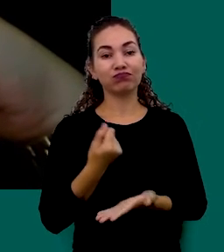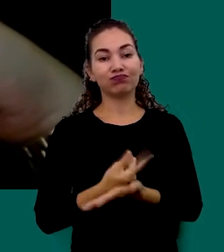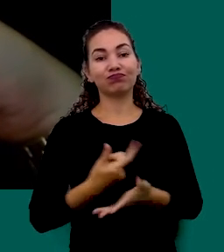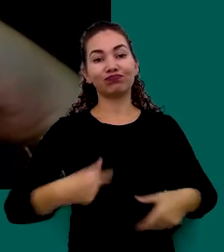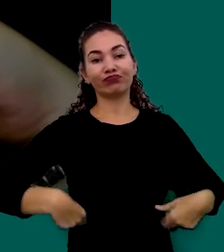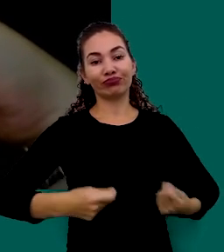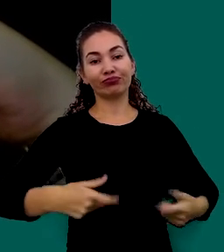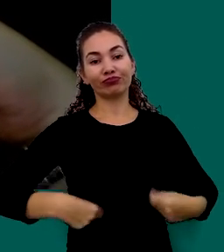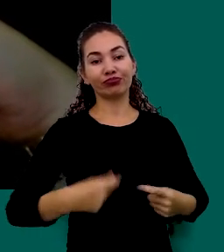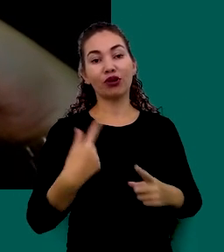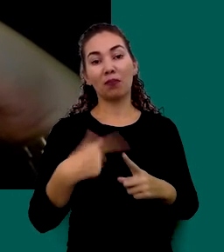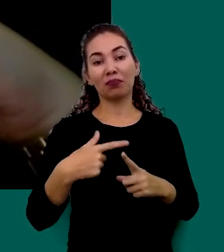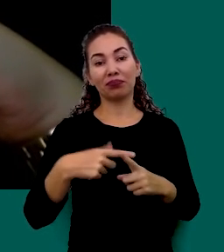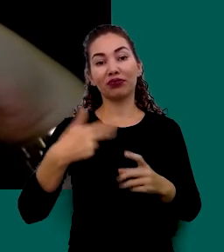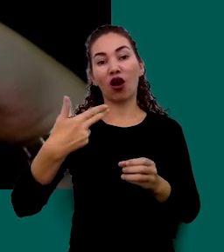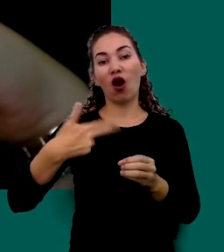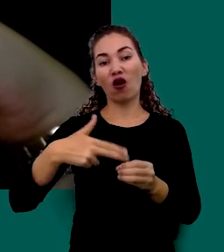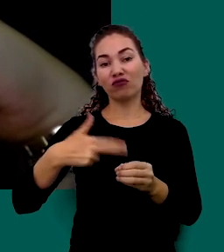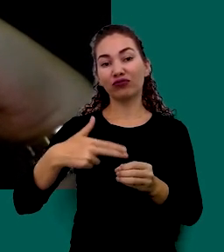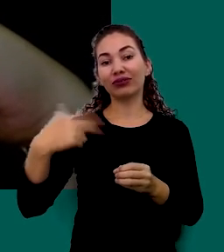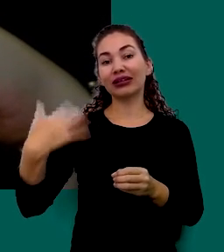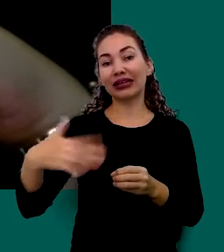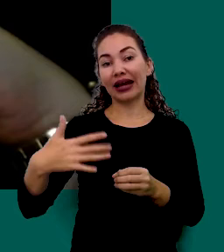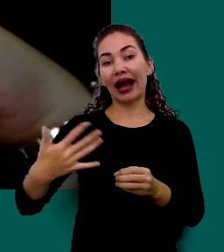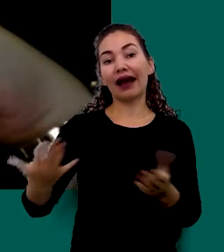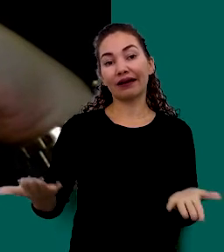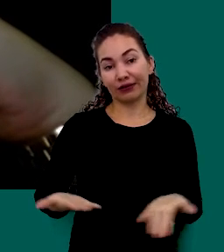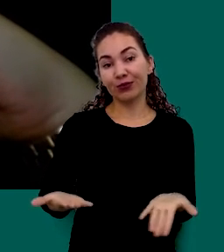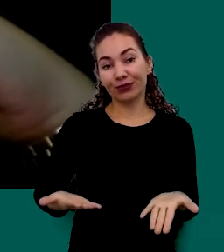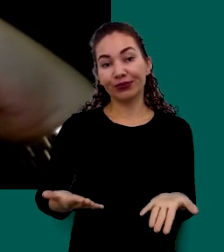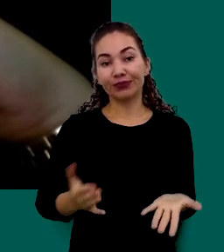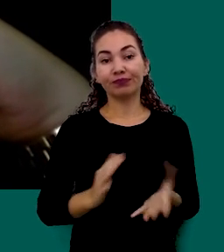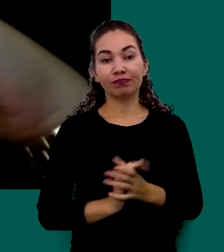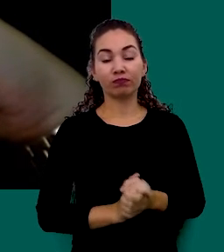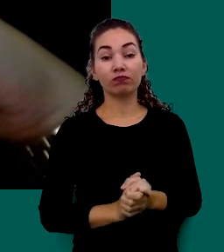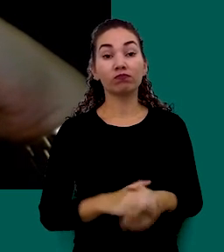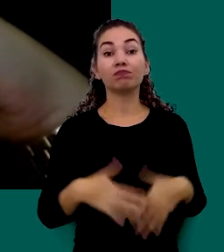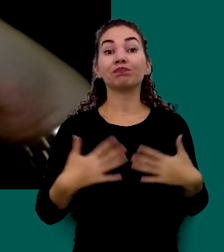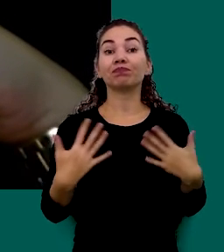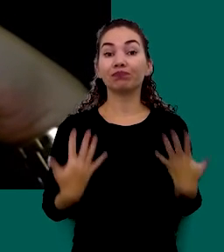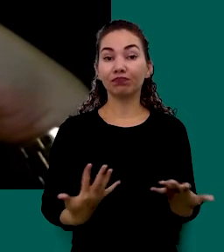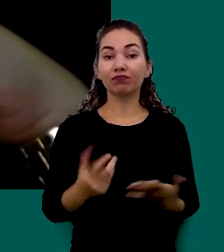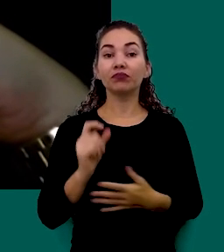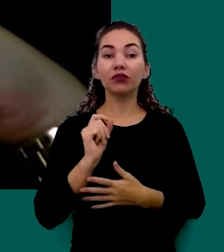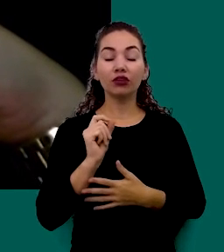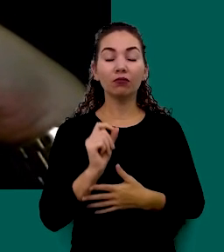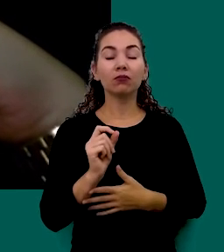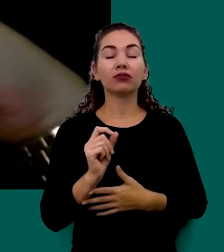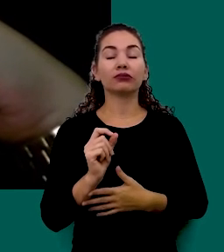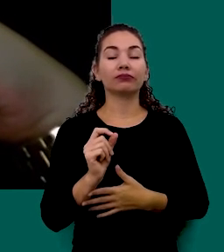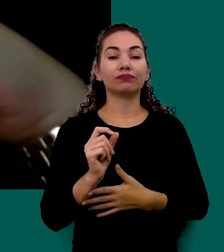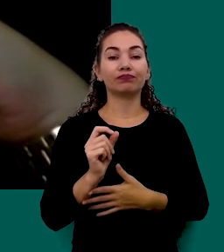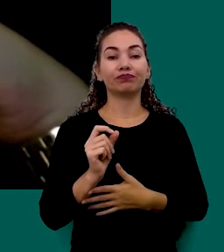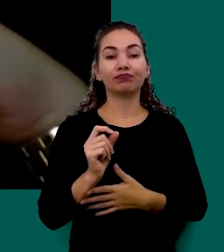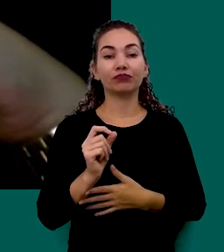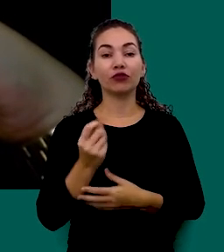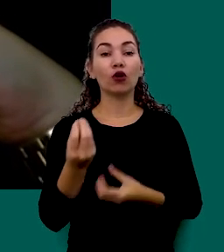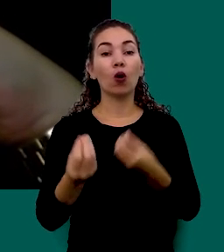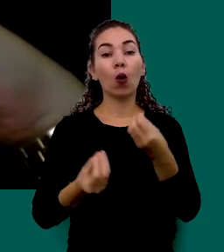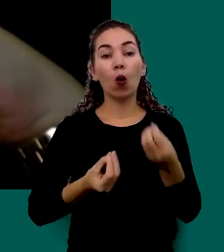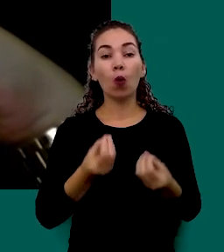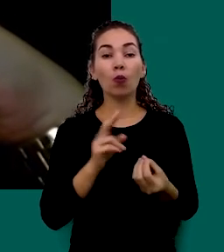Elevado Valor De Combustível Que Estamos Sofrendo Então Para Isso Procure Meios De